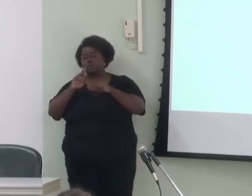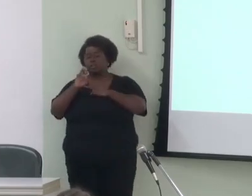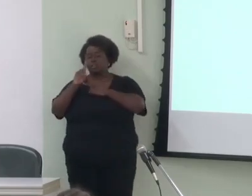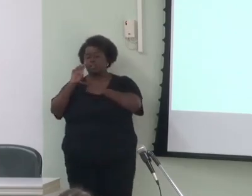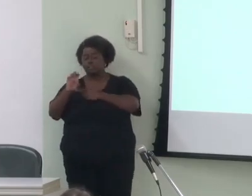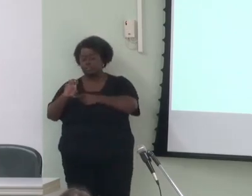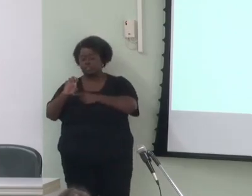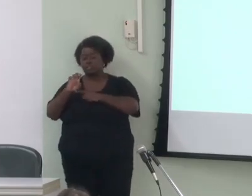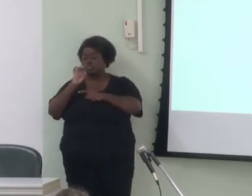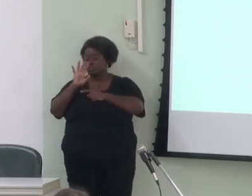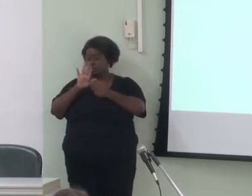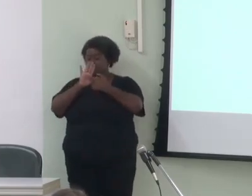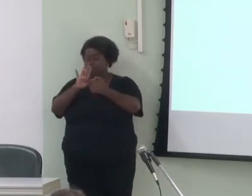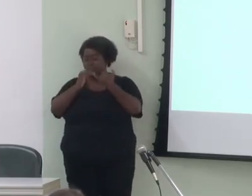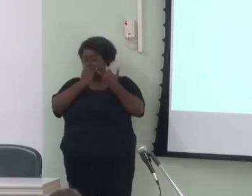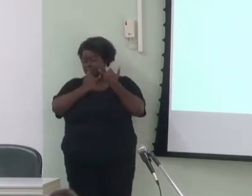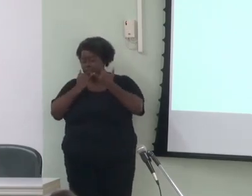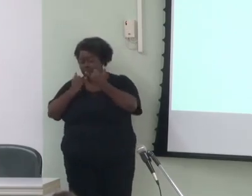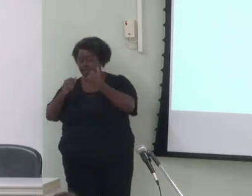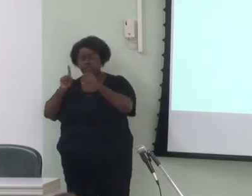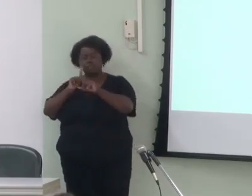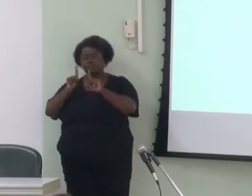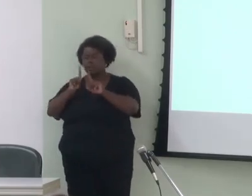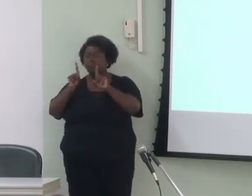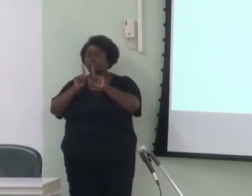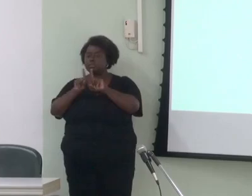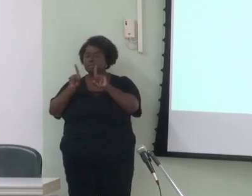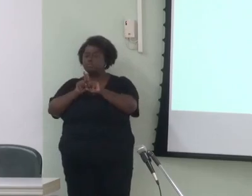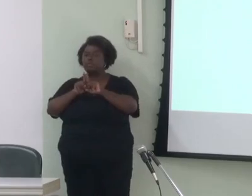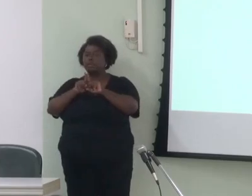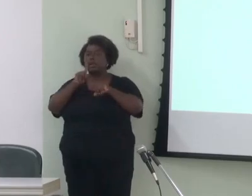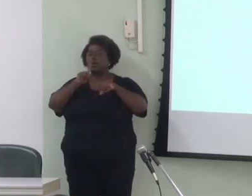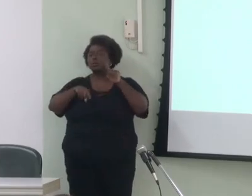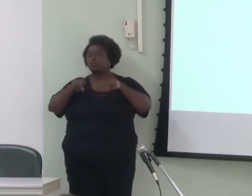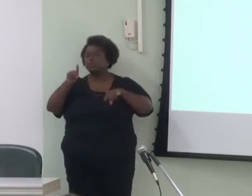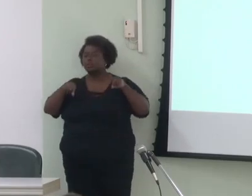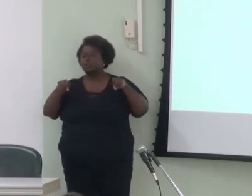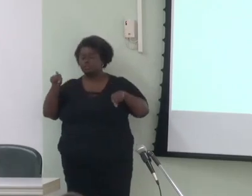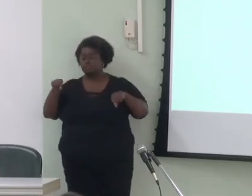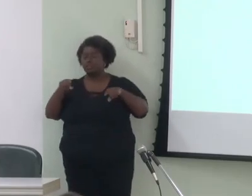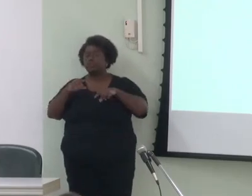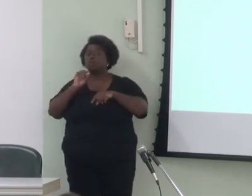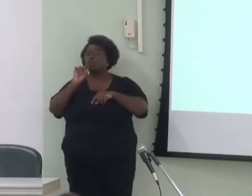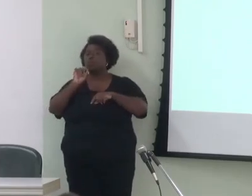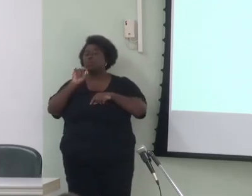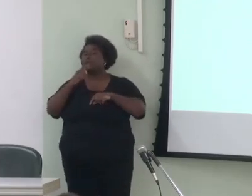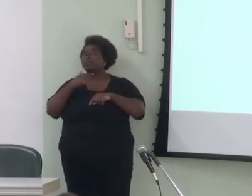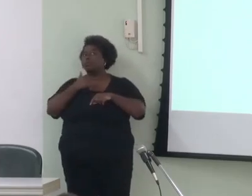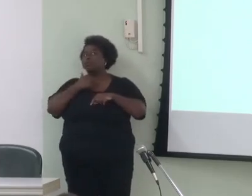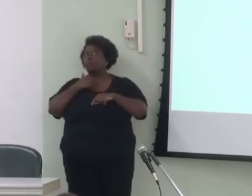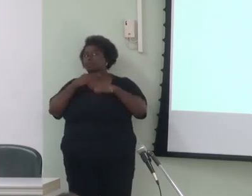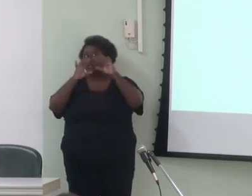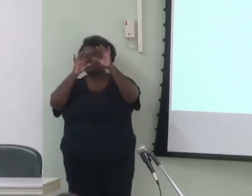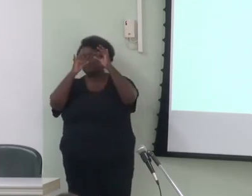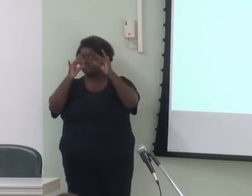alternância em contextos semelhantes o que não pode ser escrito verticalmente já que não é possível